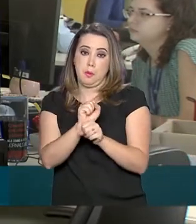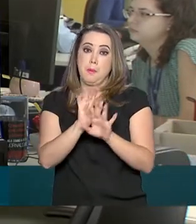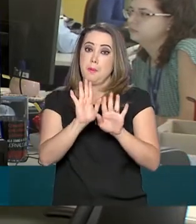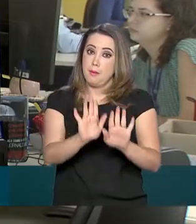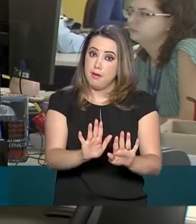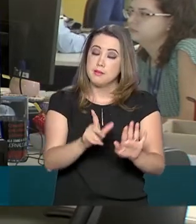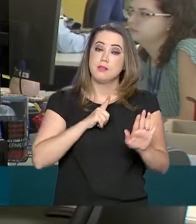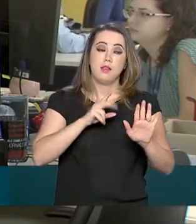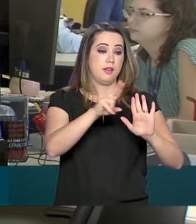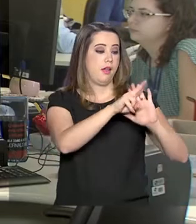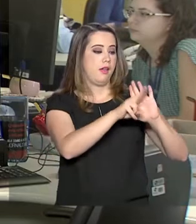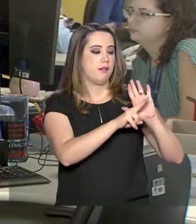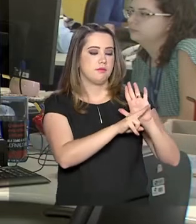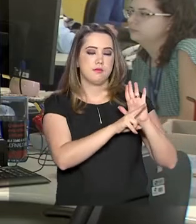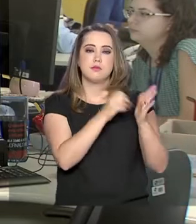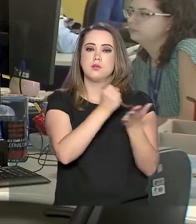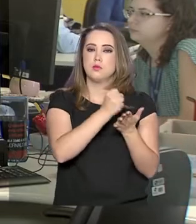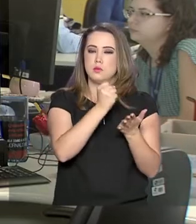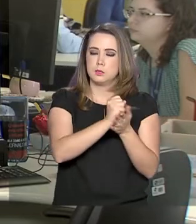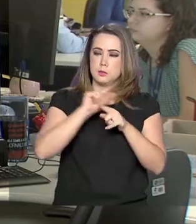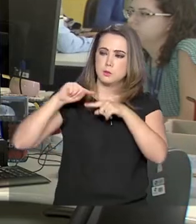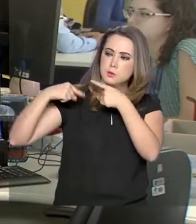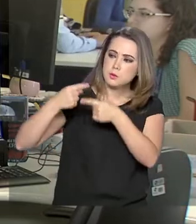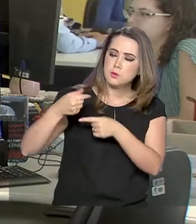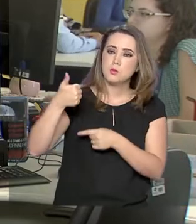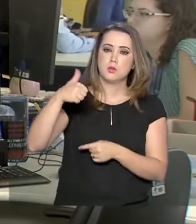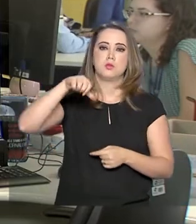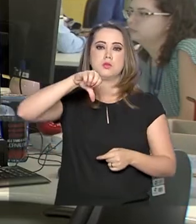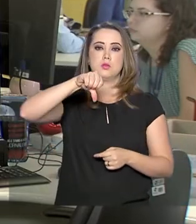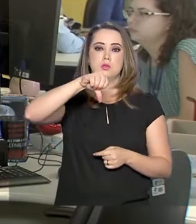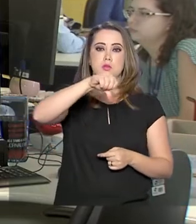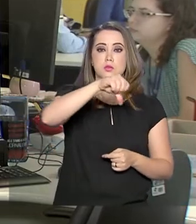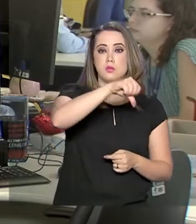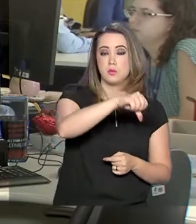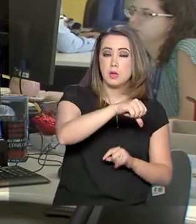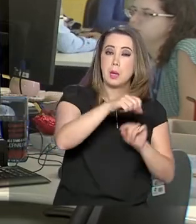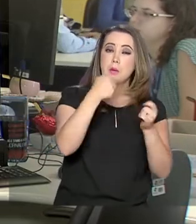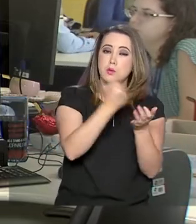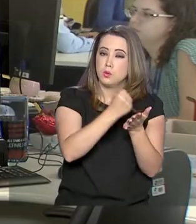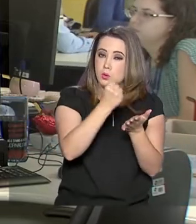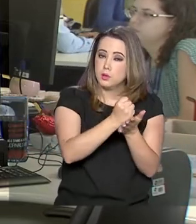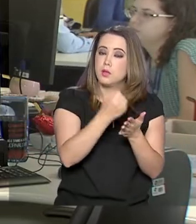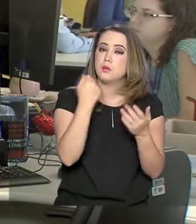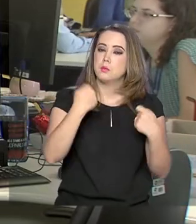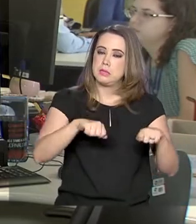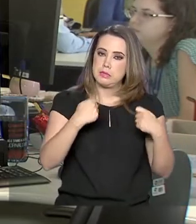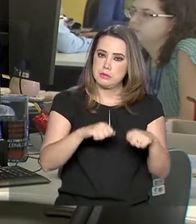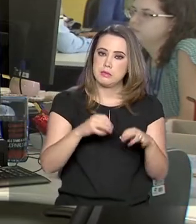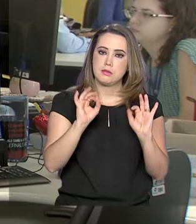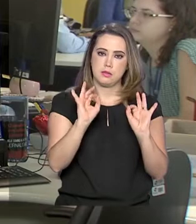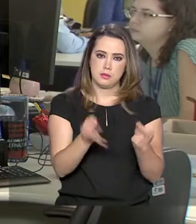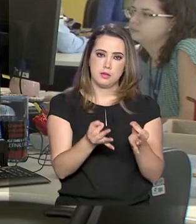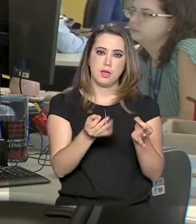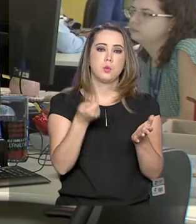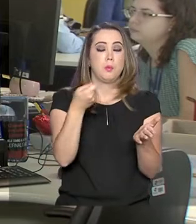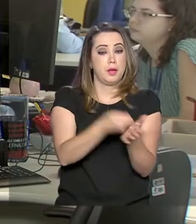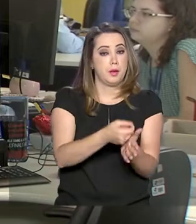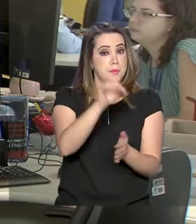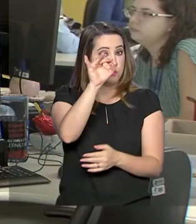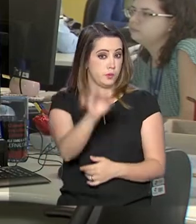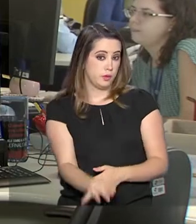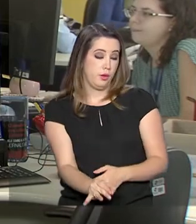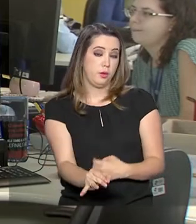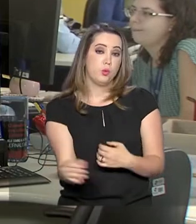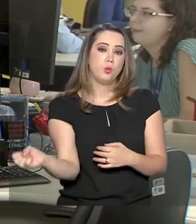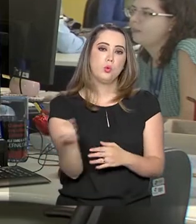atual deve ter sido contratado depois de 1999. Esse contrato precisa estar ativo e o pagamento em dia. O